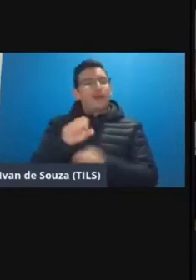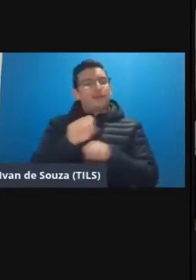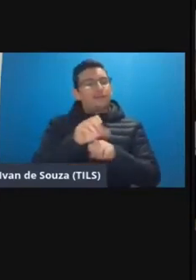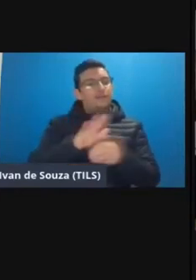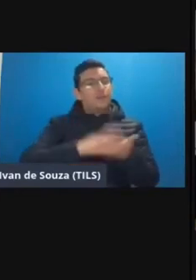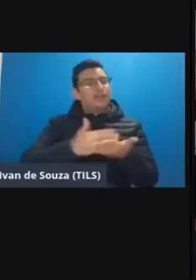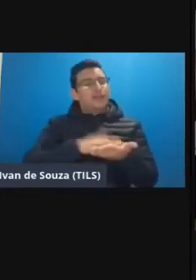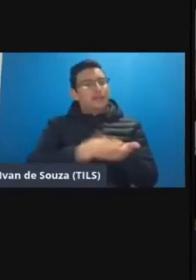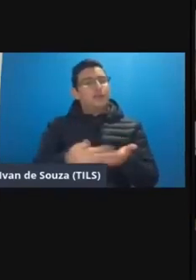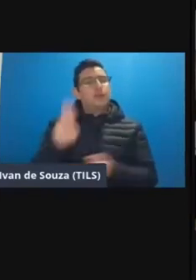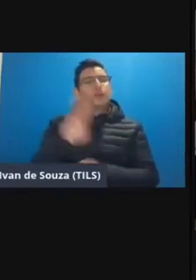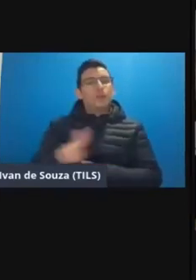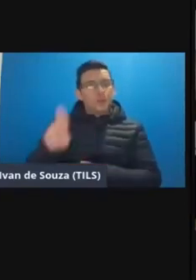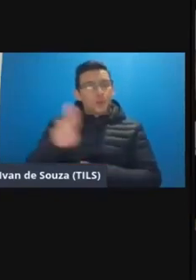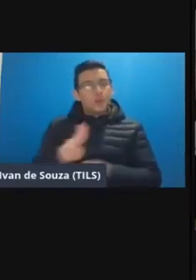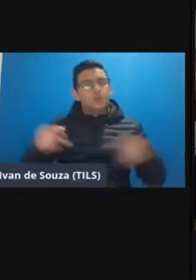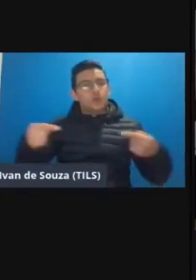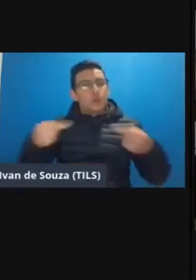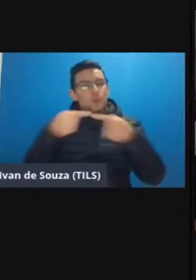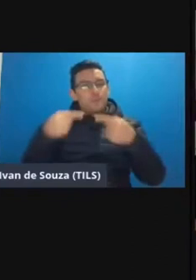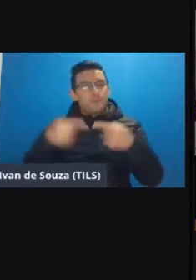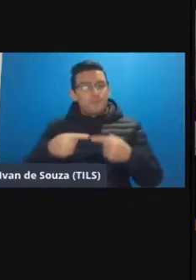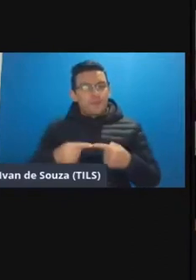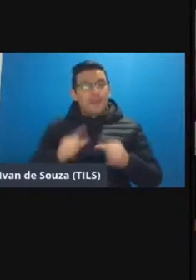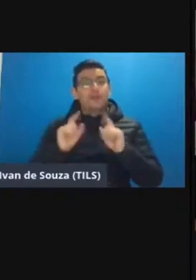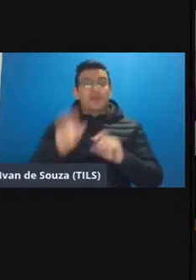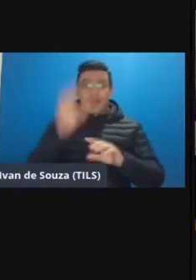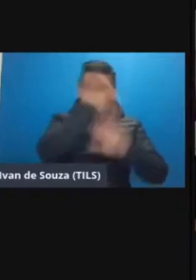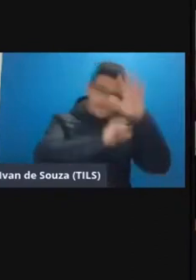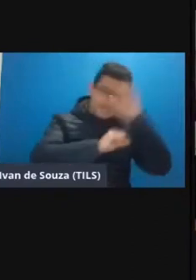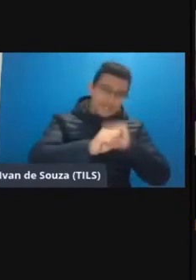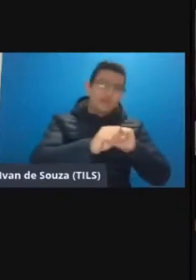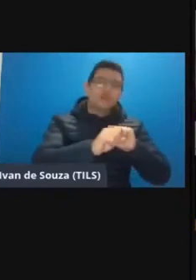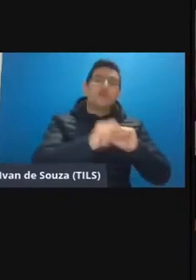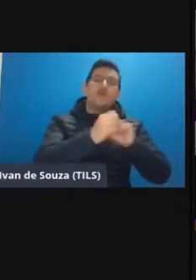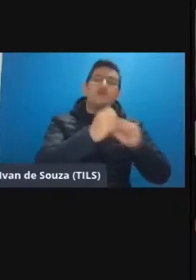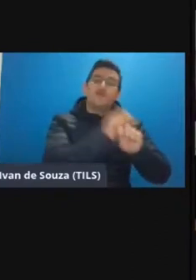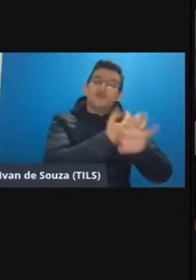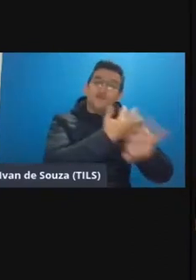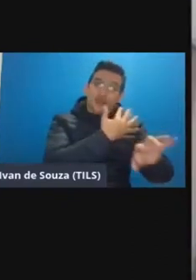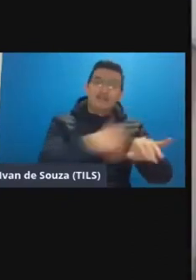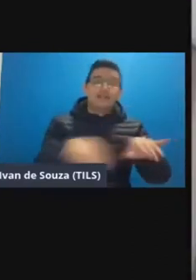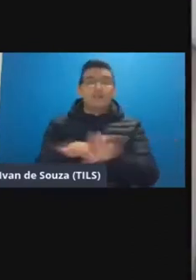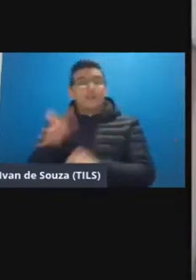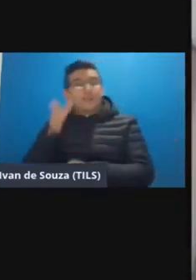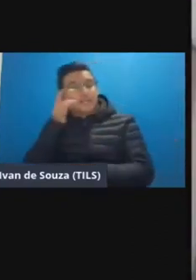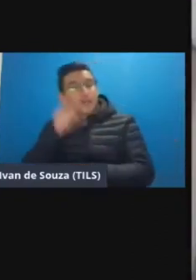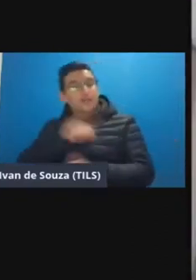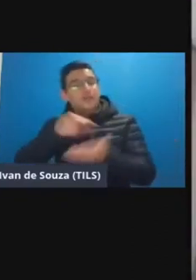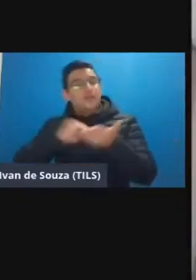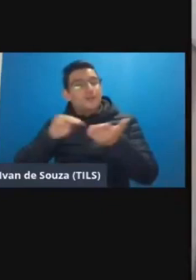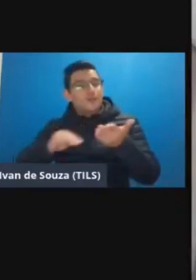híbrido a utilização combinada entre os momentos de aprendizagem online presencial por meio de metodologias que